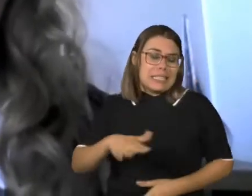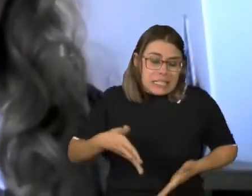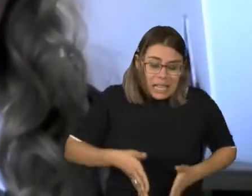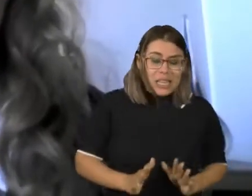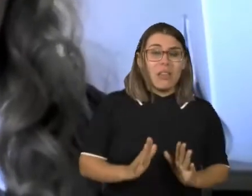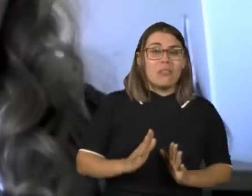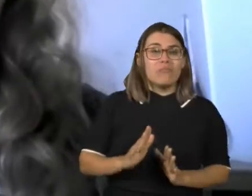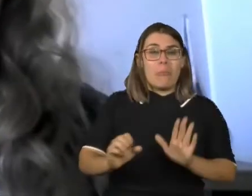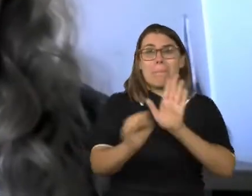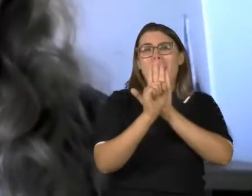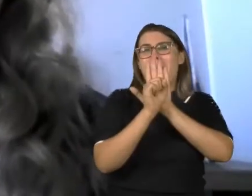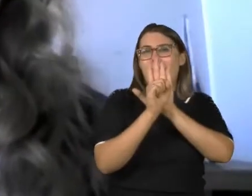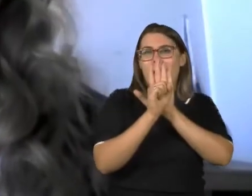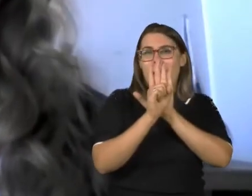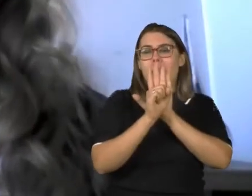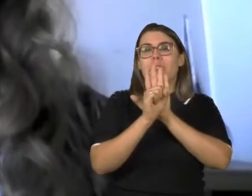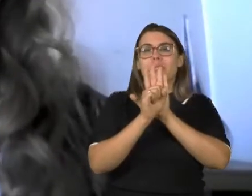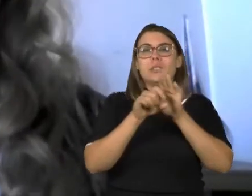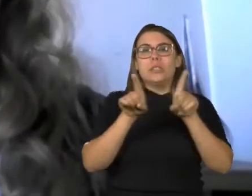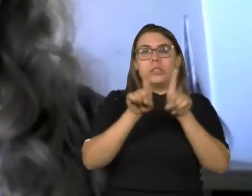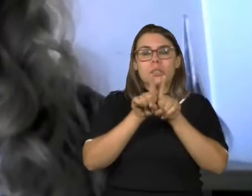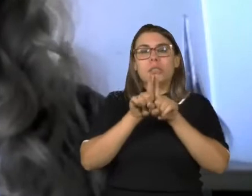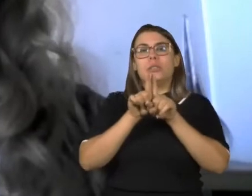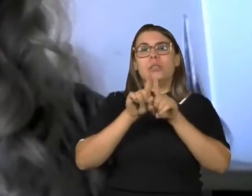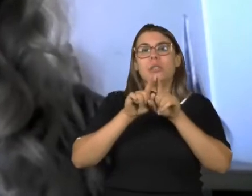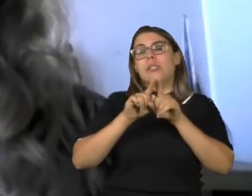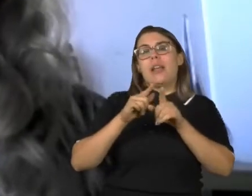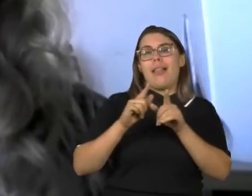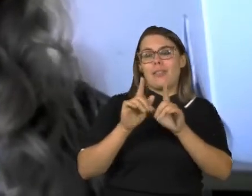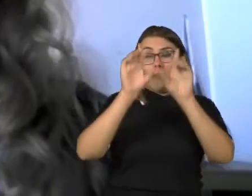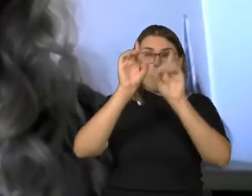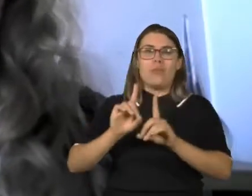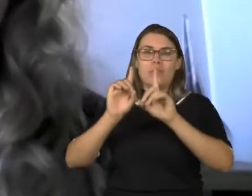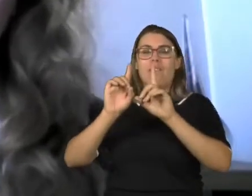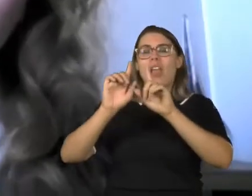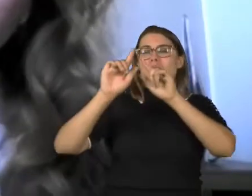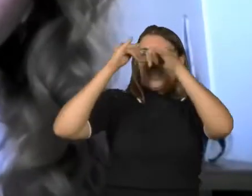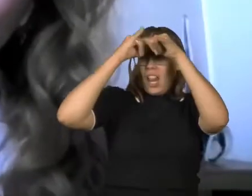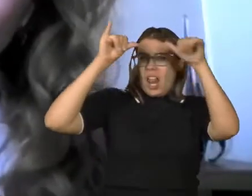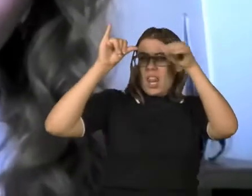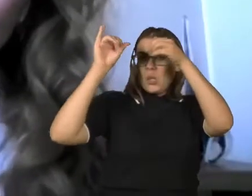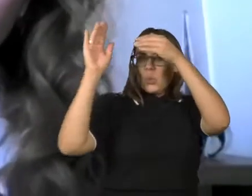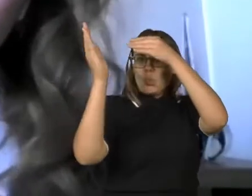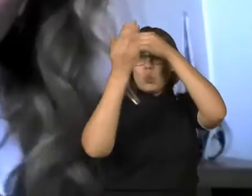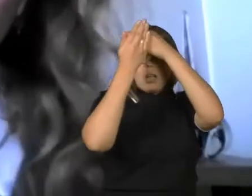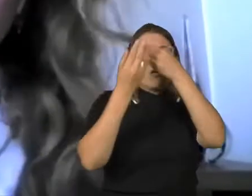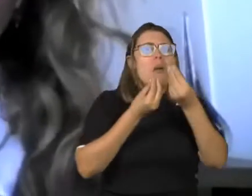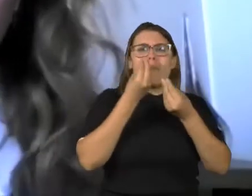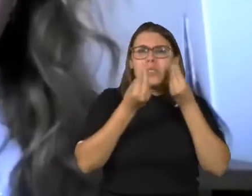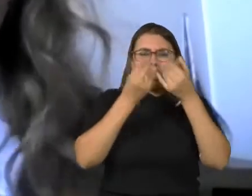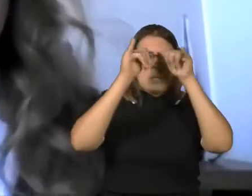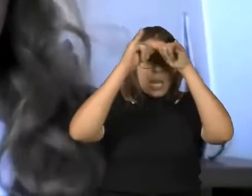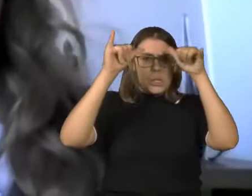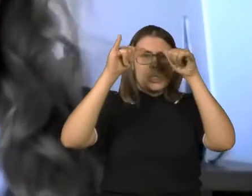com uma má formação congênita, que é a genesia do corpo caloso, ela conseguiu se desenvolver e adquirir as funções que